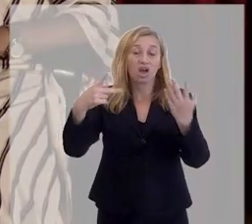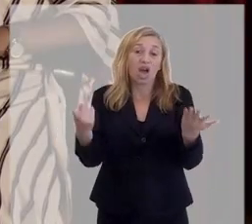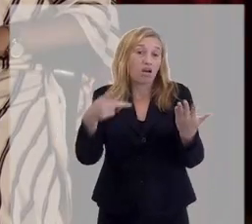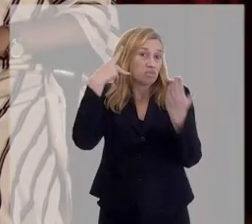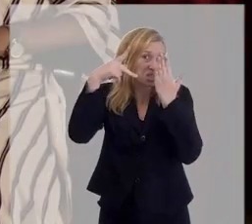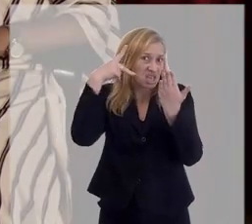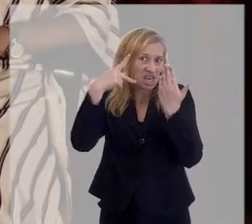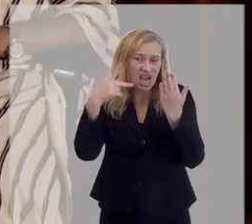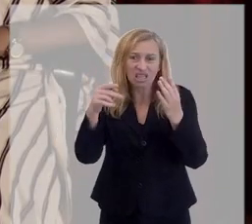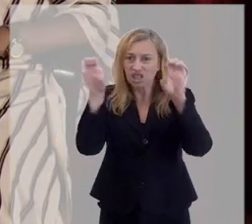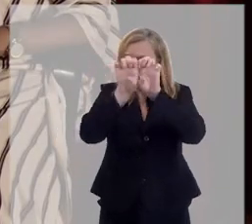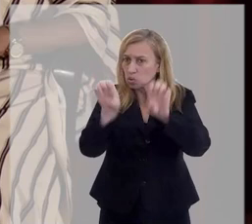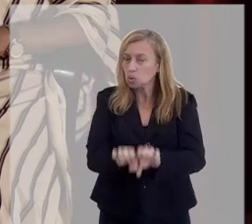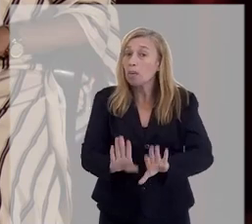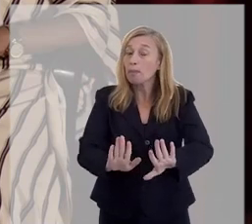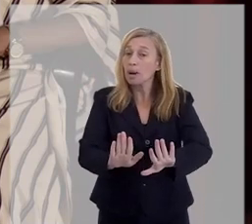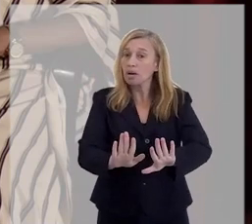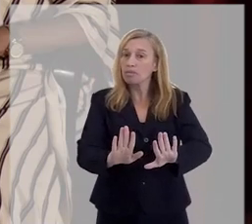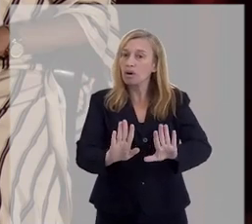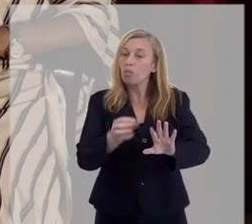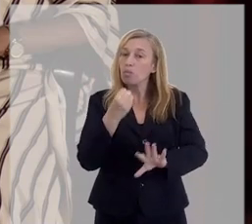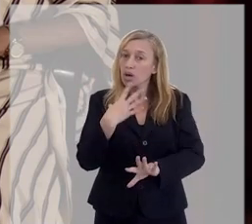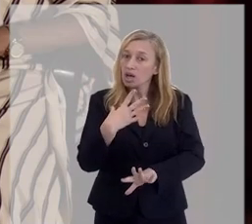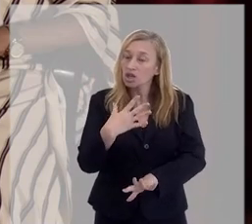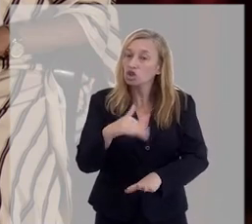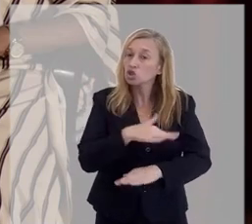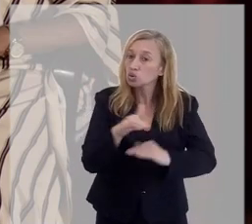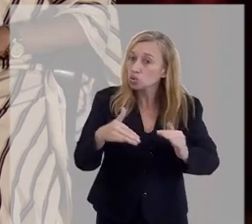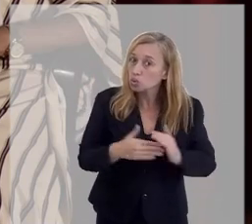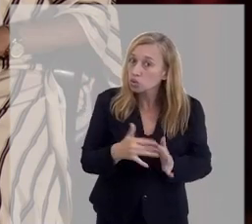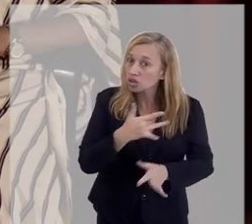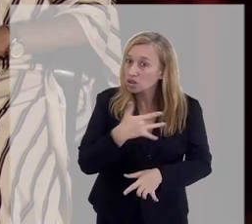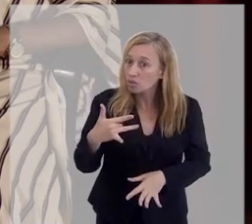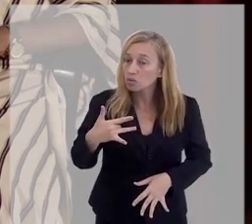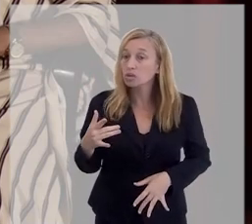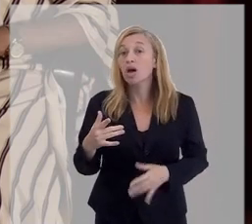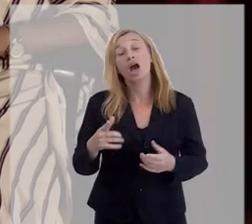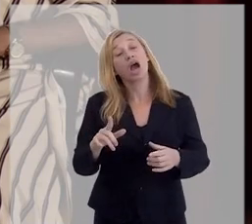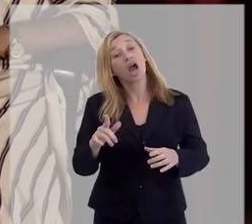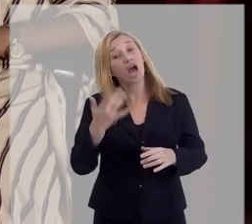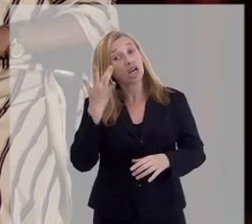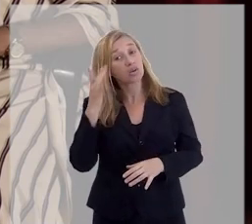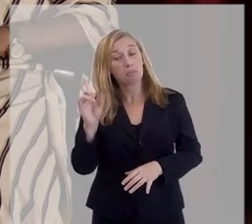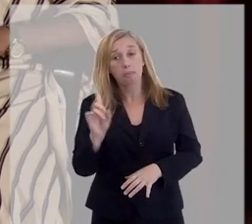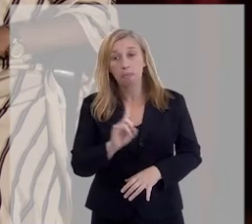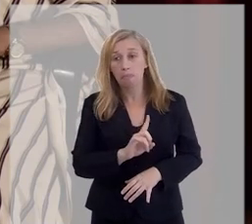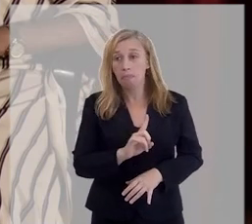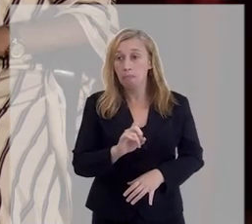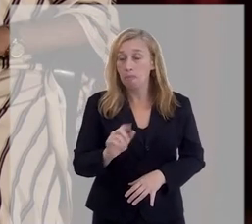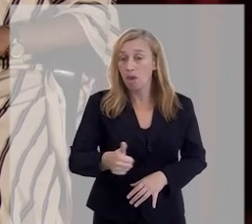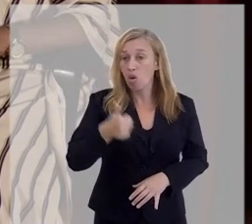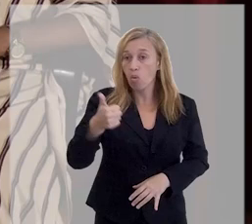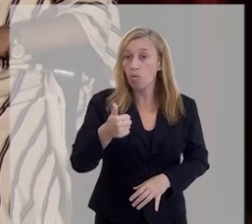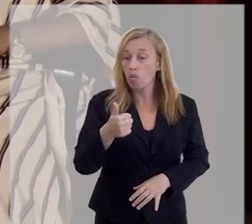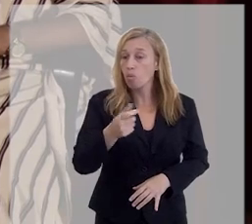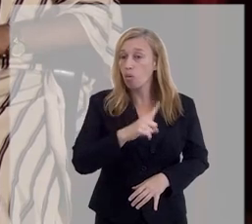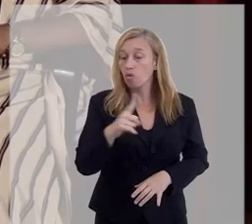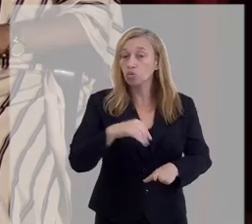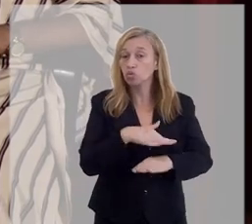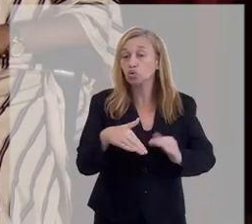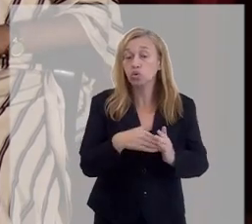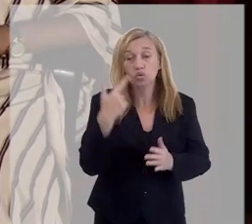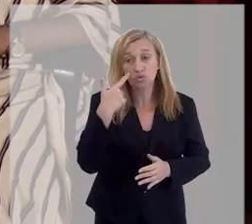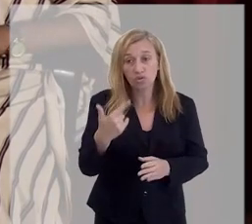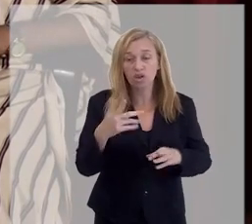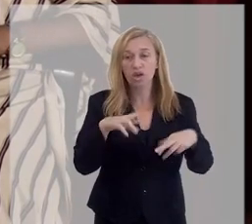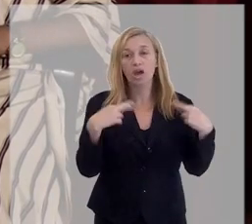não sustentava aquilo. Então, para o bem de todos, a gente preferiu não deixar mais isso público.